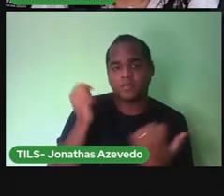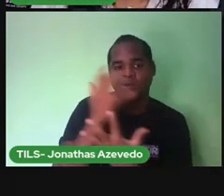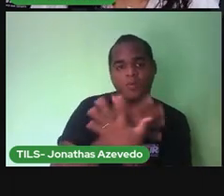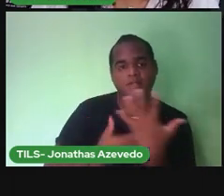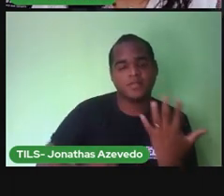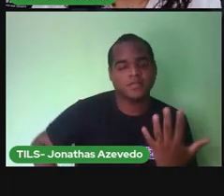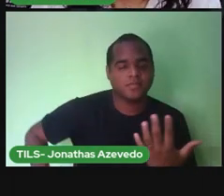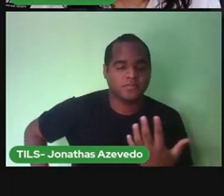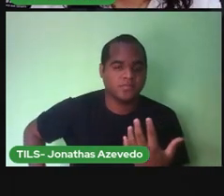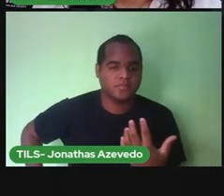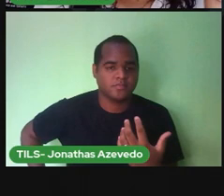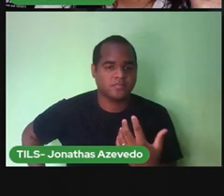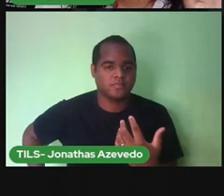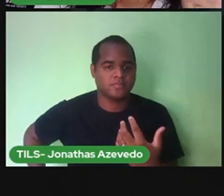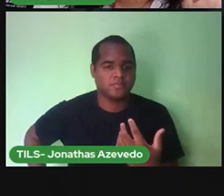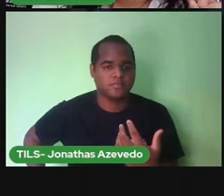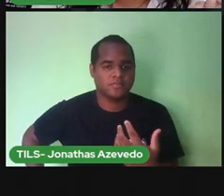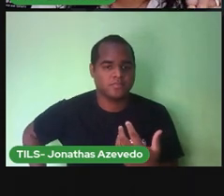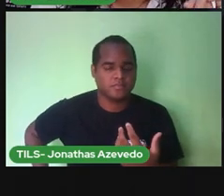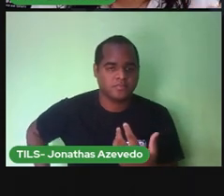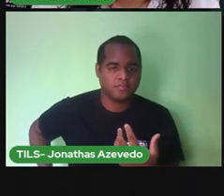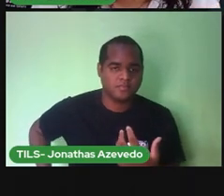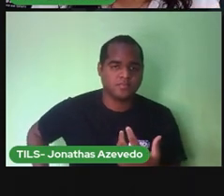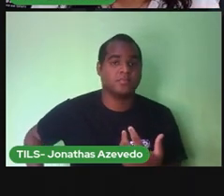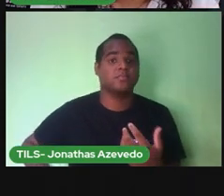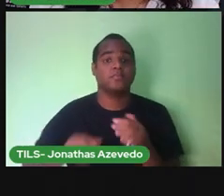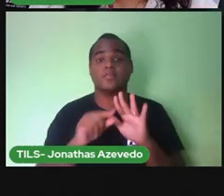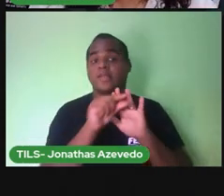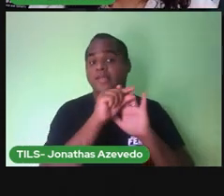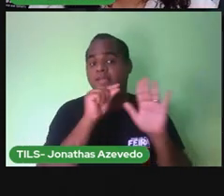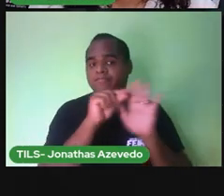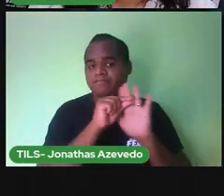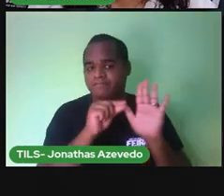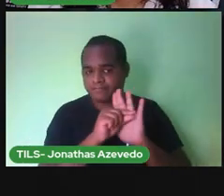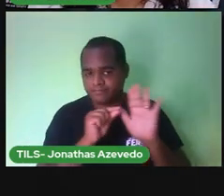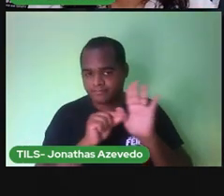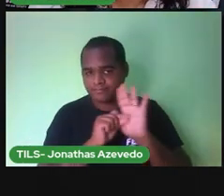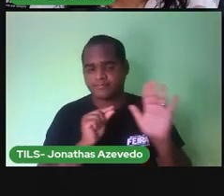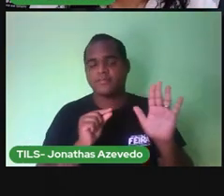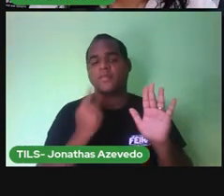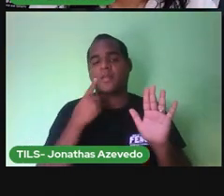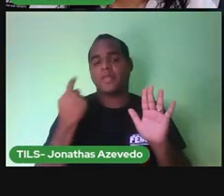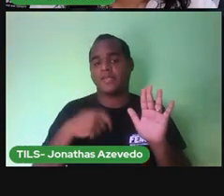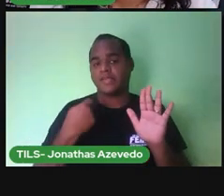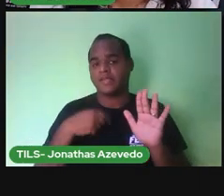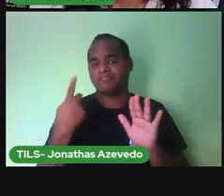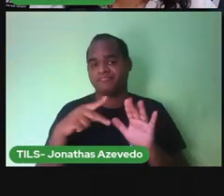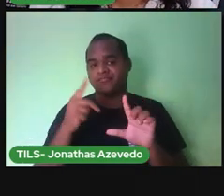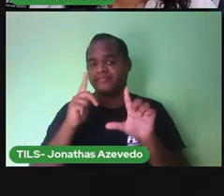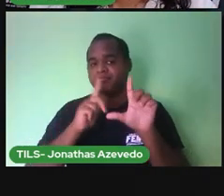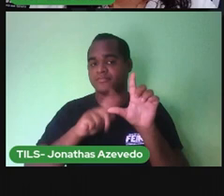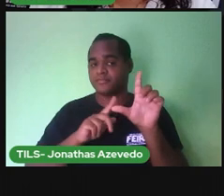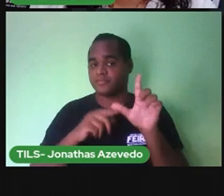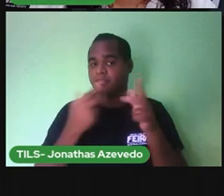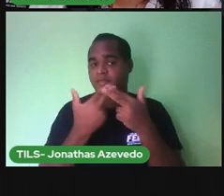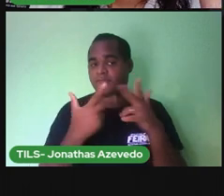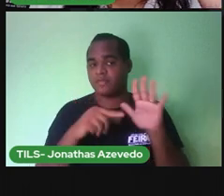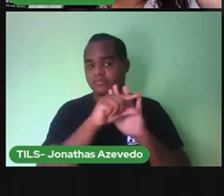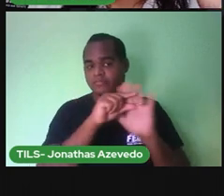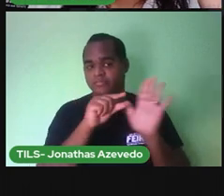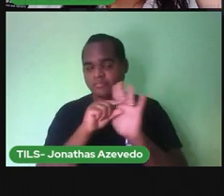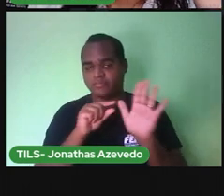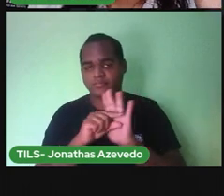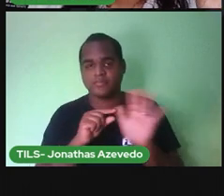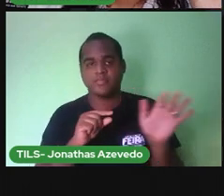Lembrando Que os versos São as linhas Que estão escritas Cada frase é um verso Vamos contar